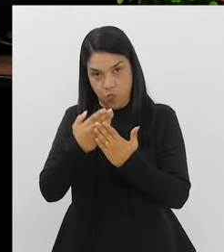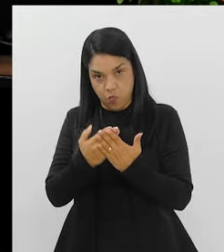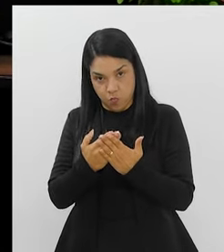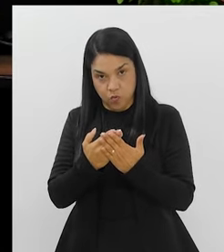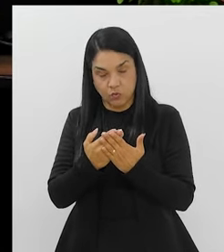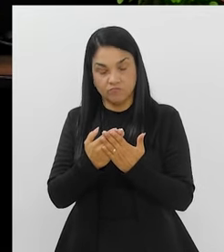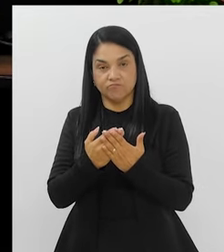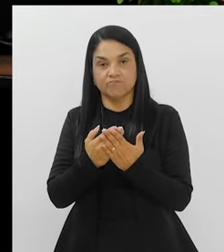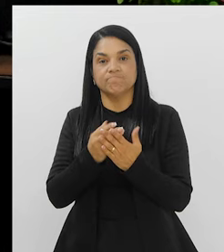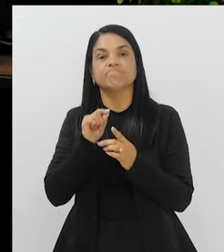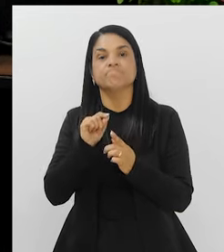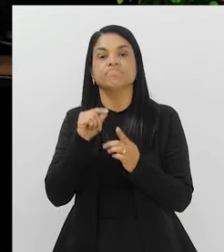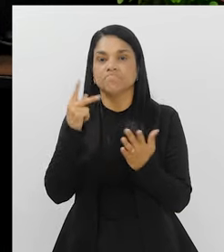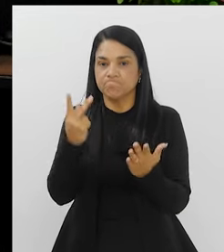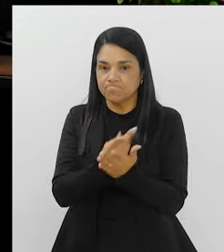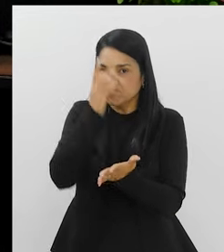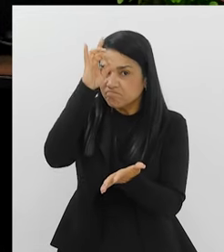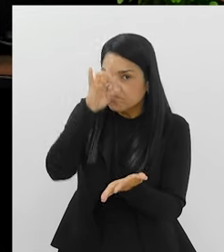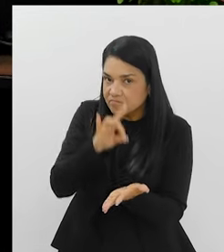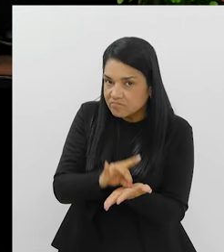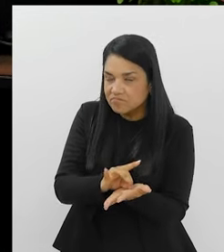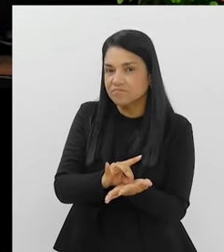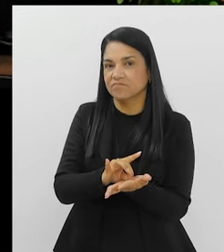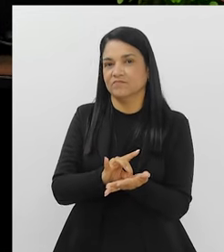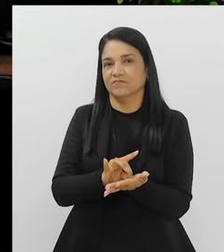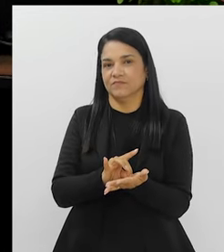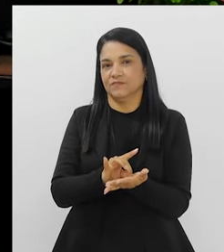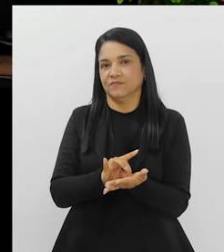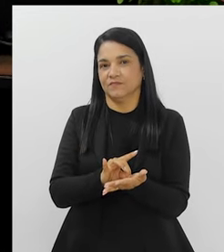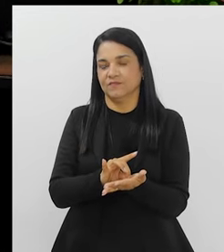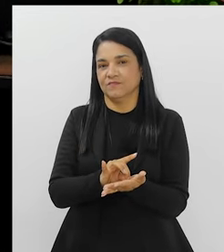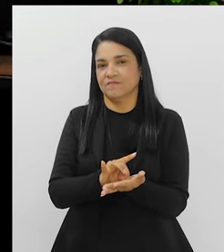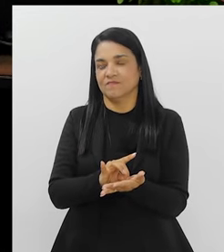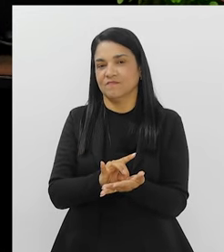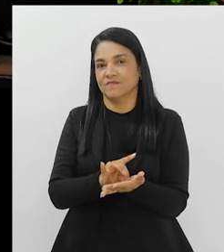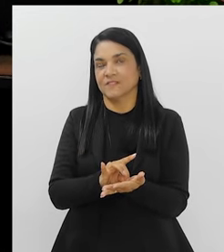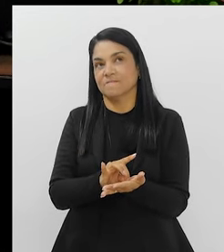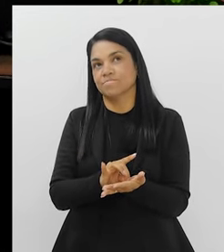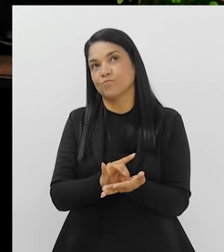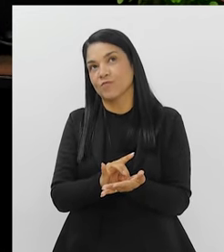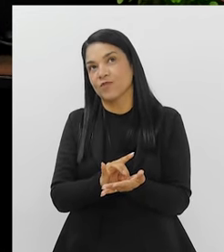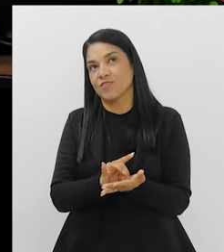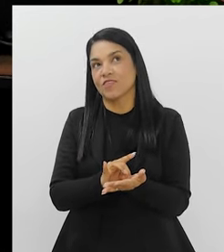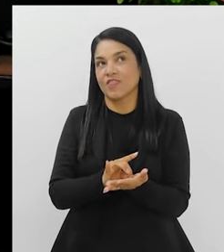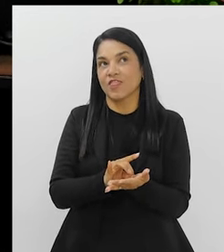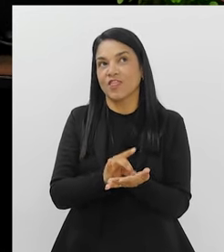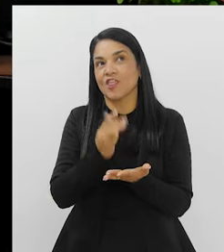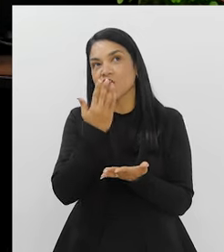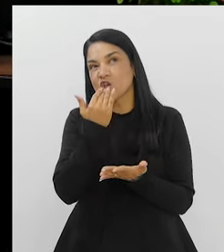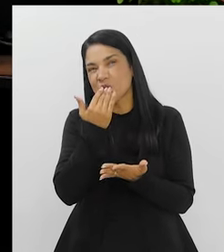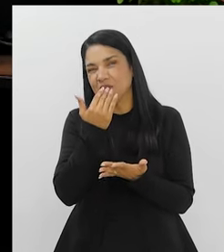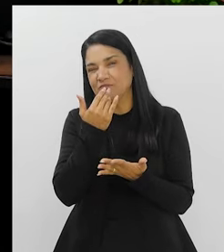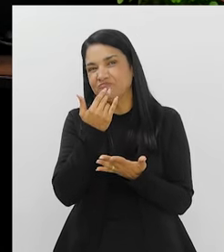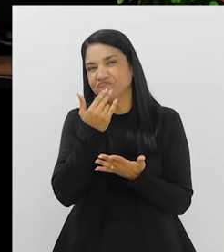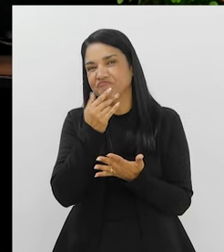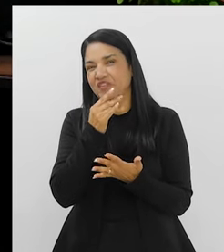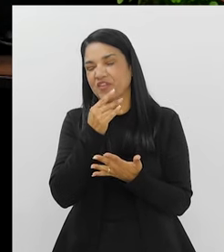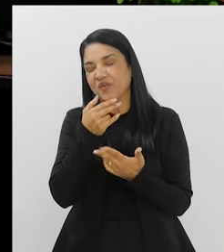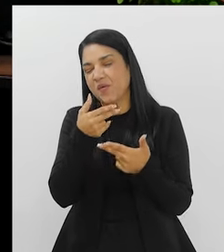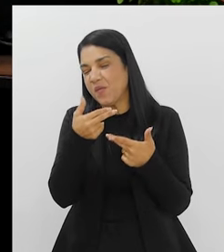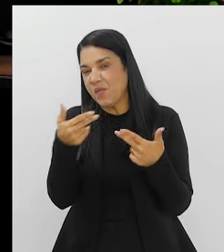o que tem acontecido mesmo é uma... Nós estamos comendo porcaria.